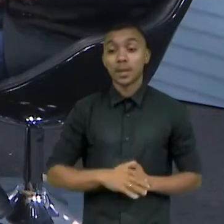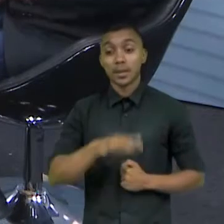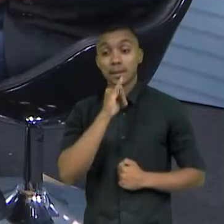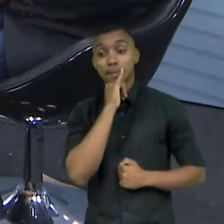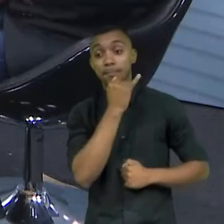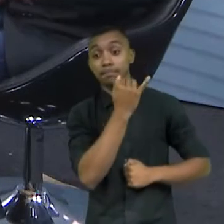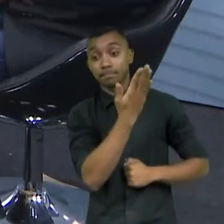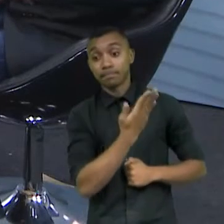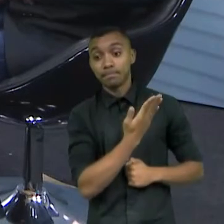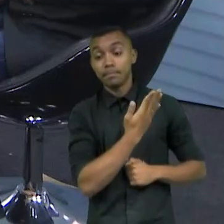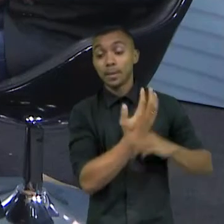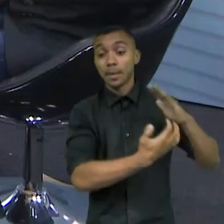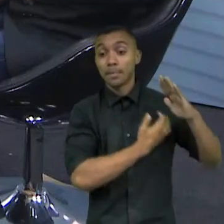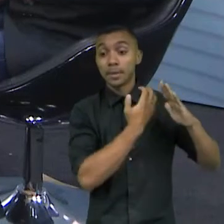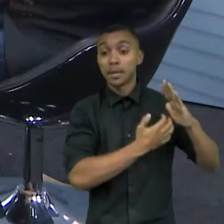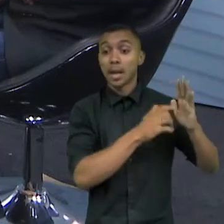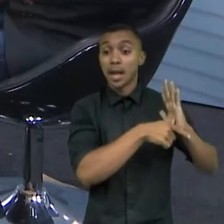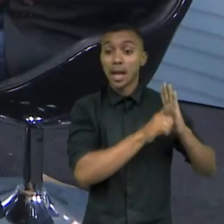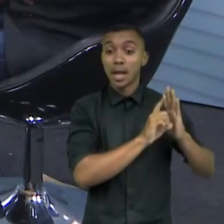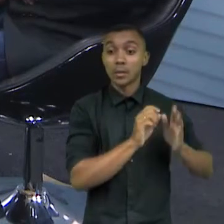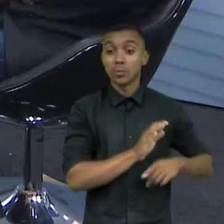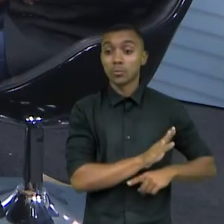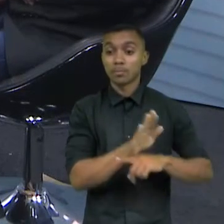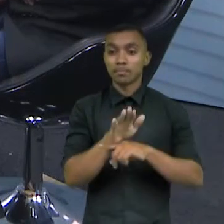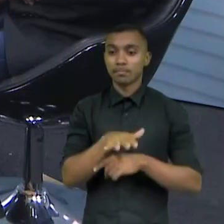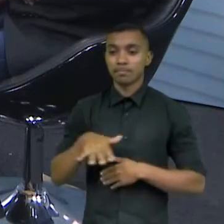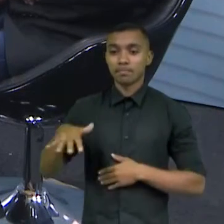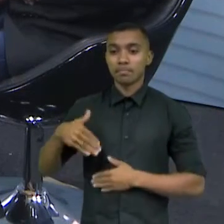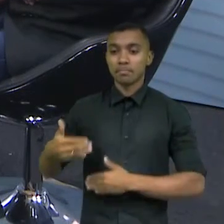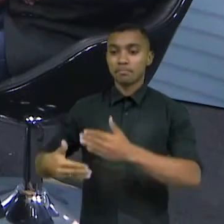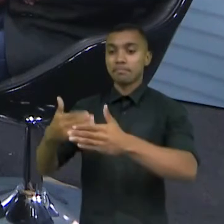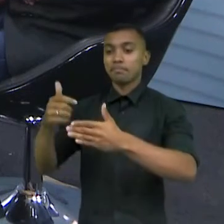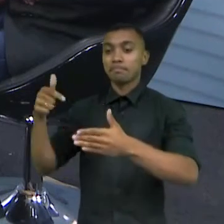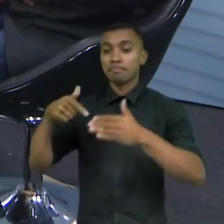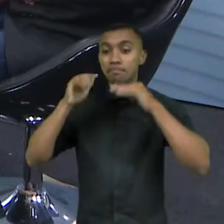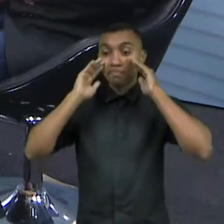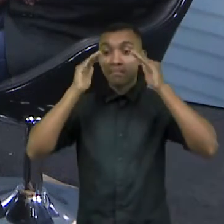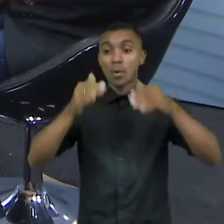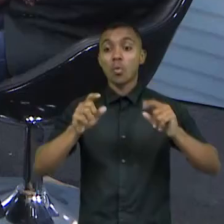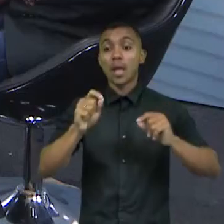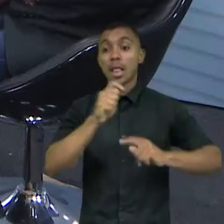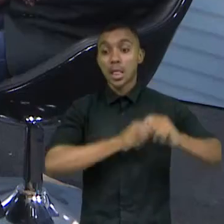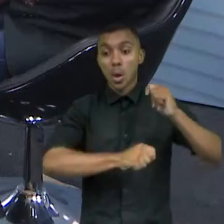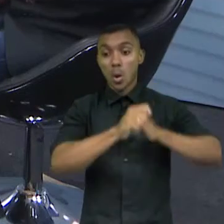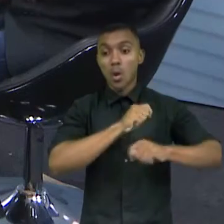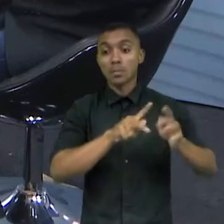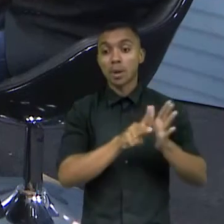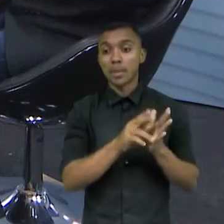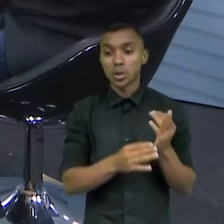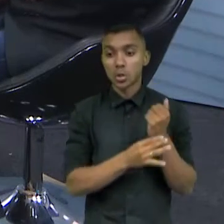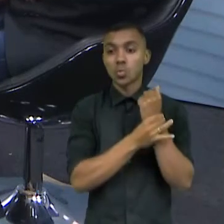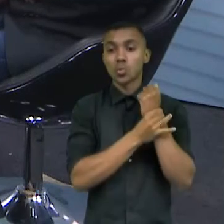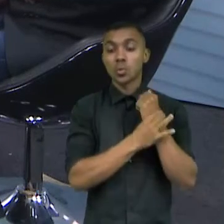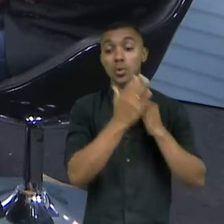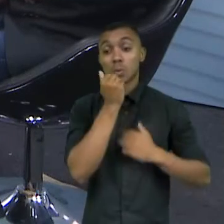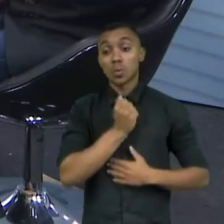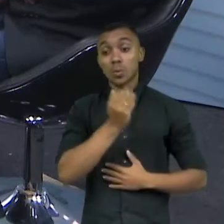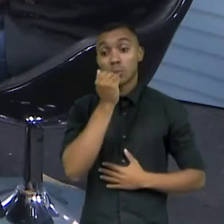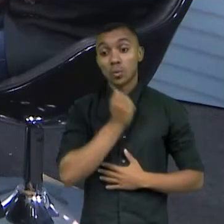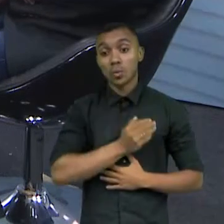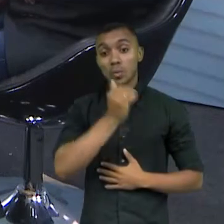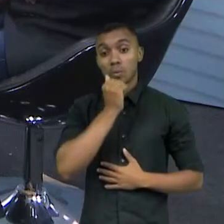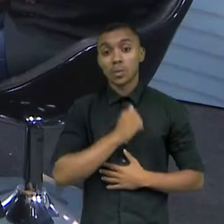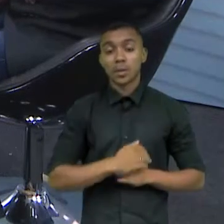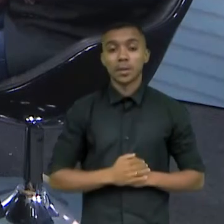uma empresa como essa financiar um processo de aceleração focado em negócios de segurança alimentar. Um